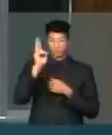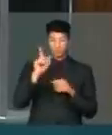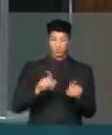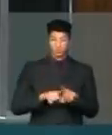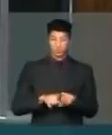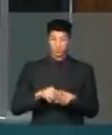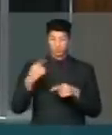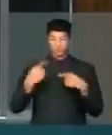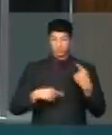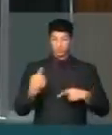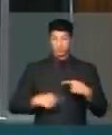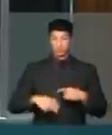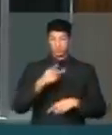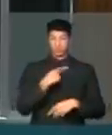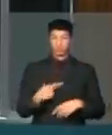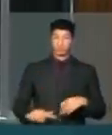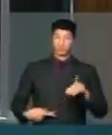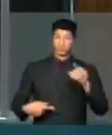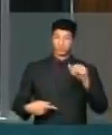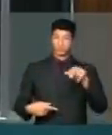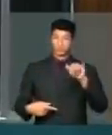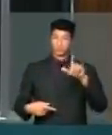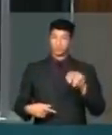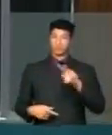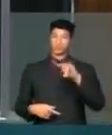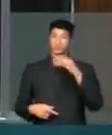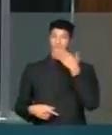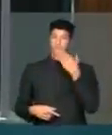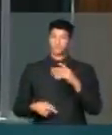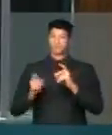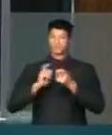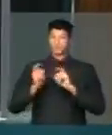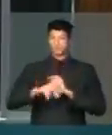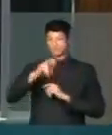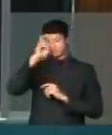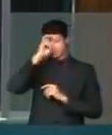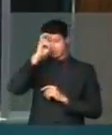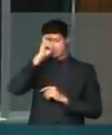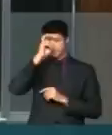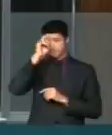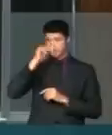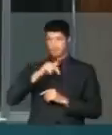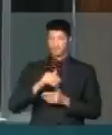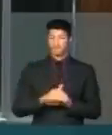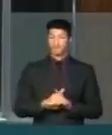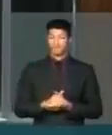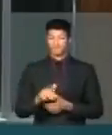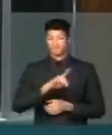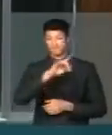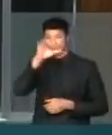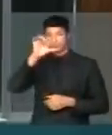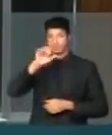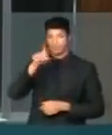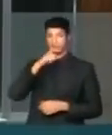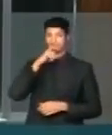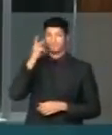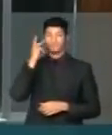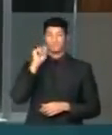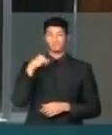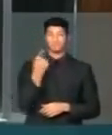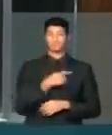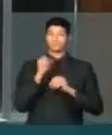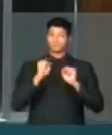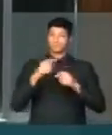a esta discussão, e o presidente Danilo Forte irá convocar uma reunião na quinta-feira, dia 9 de julho, para que a gente